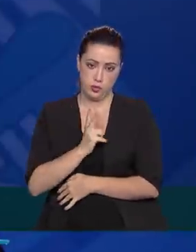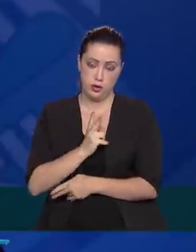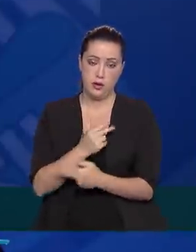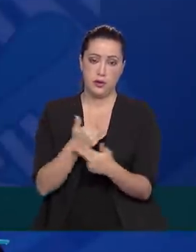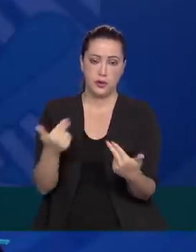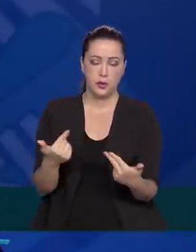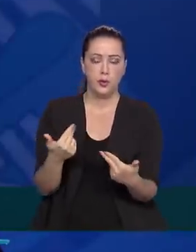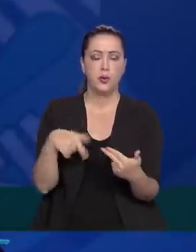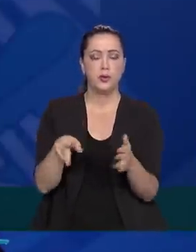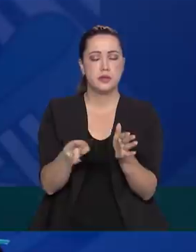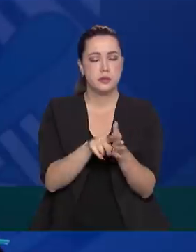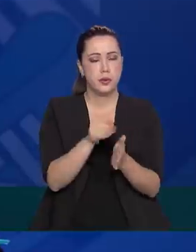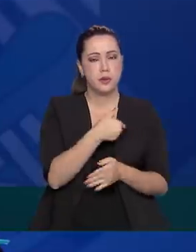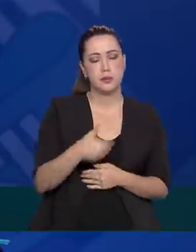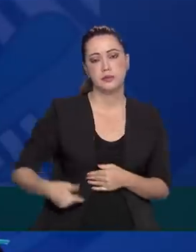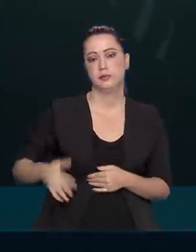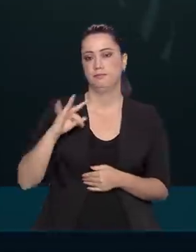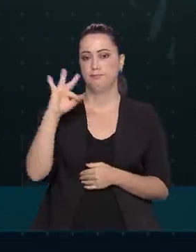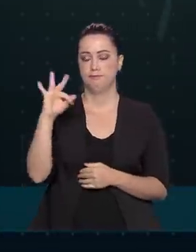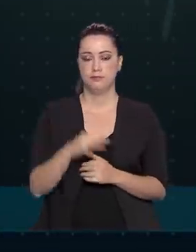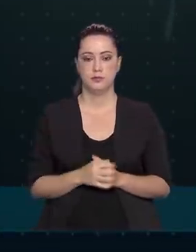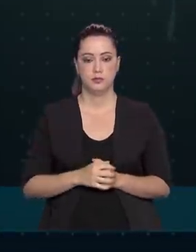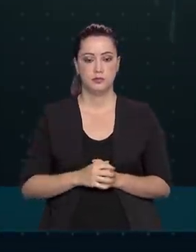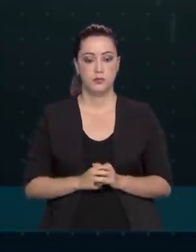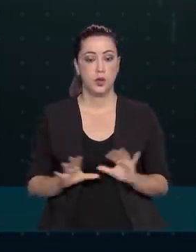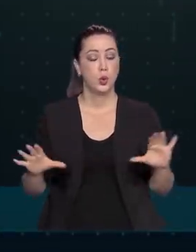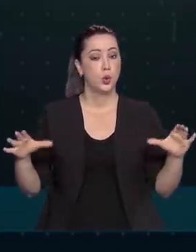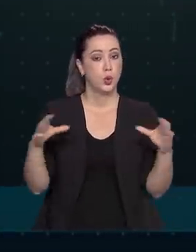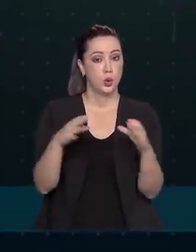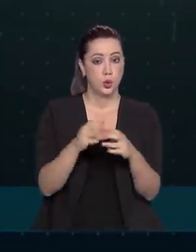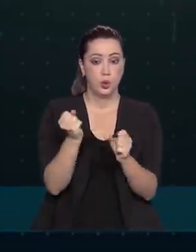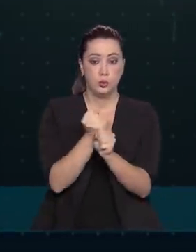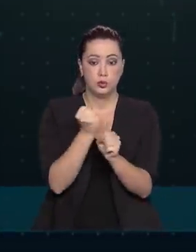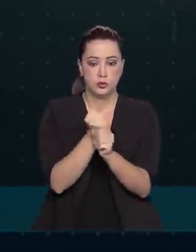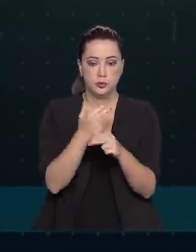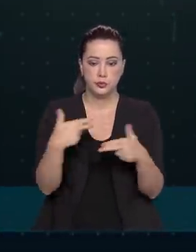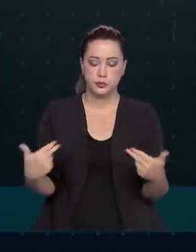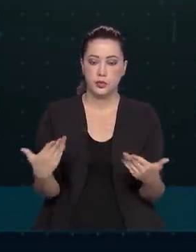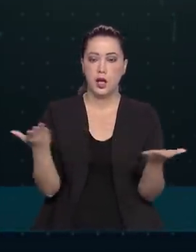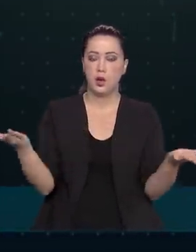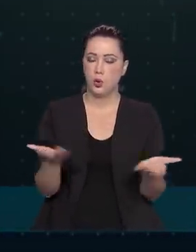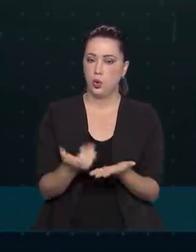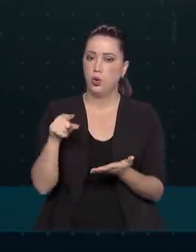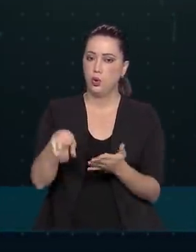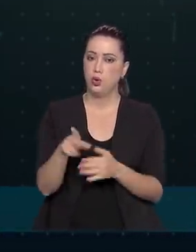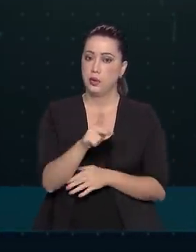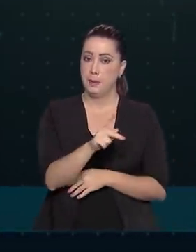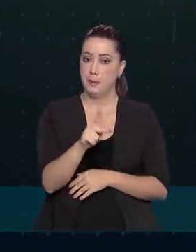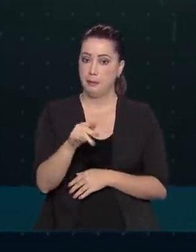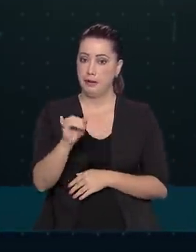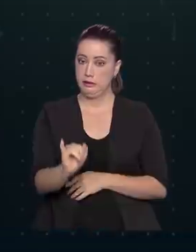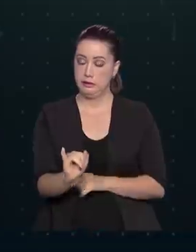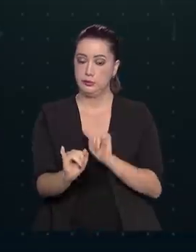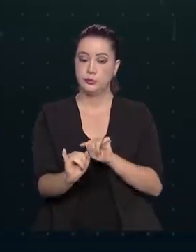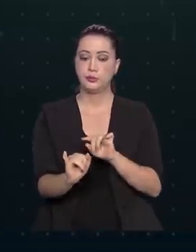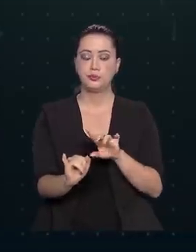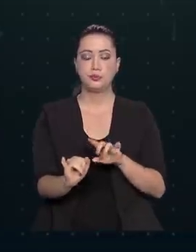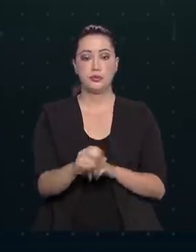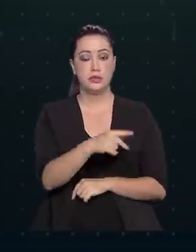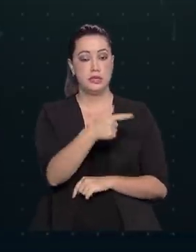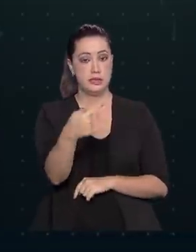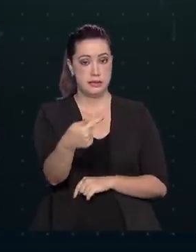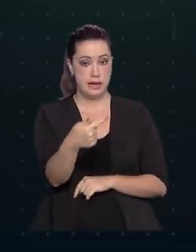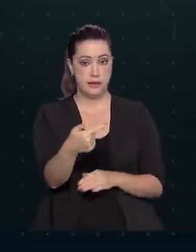de ativos do governo federal. Na área de infraestrutura, passam a fazer parte do PPI o arrendamento de